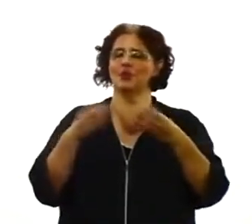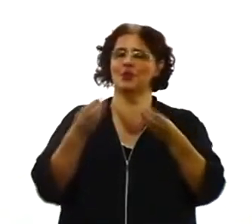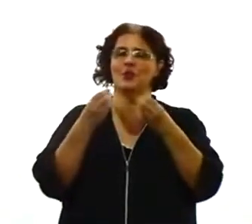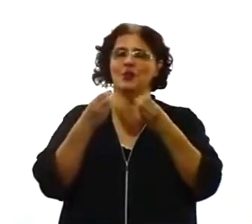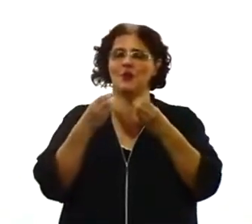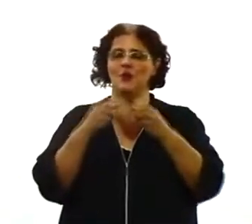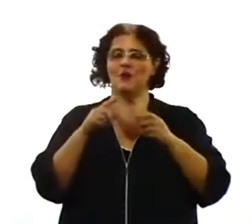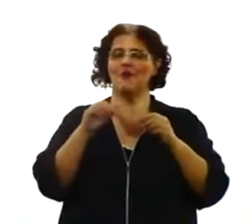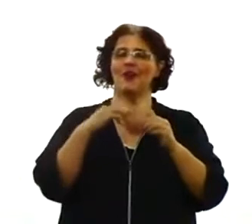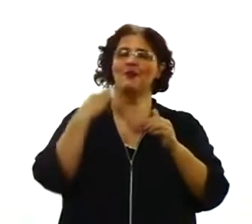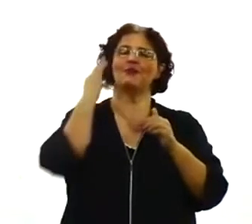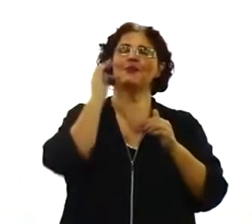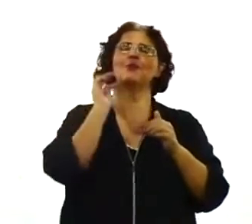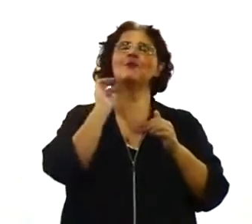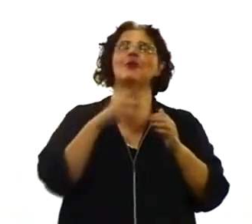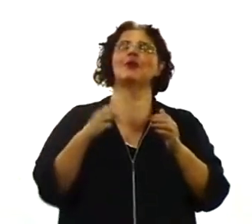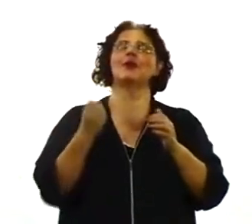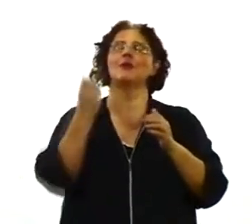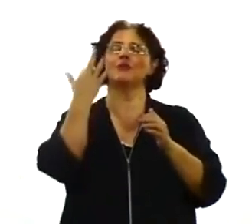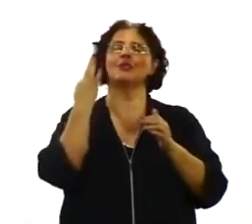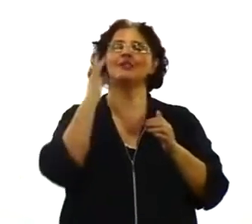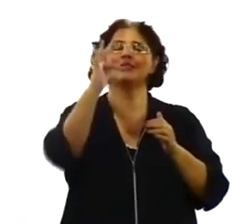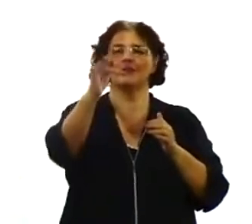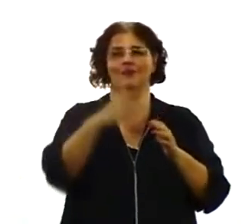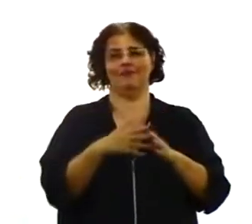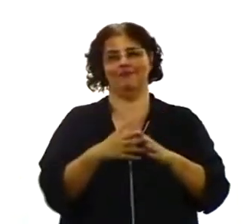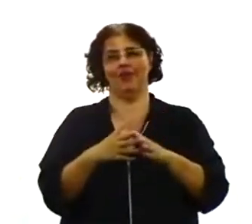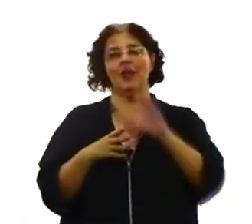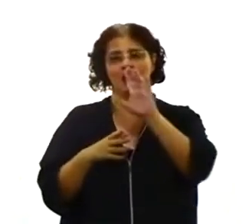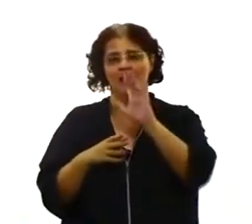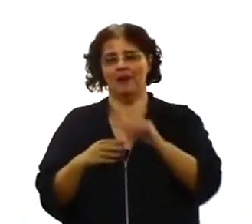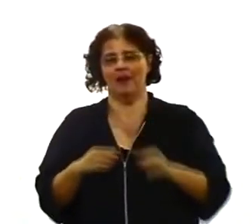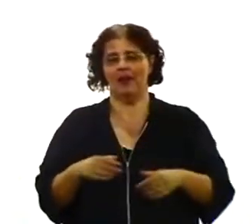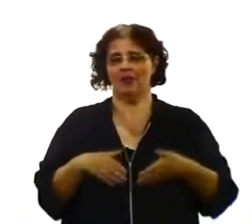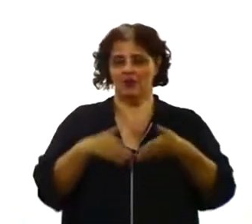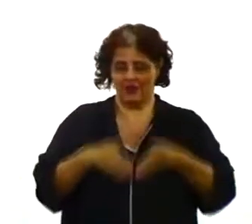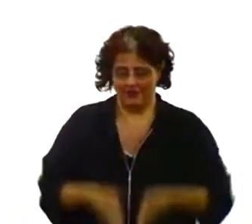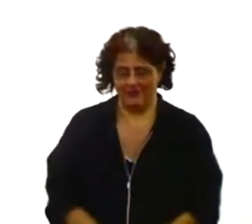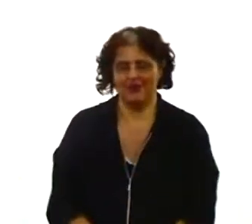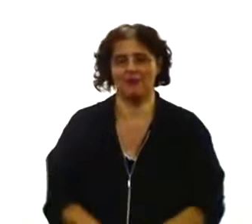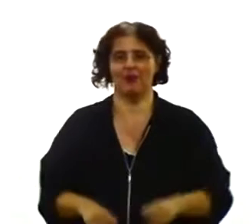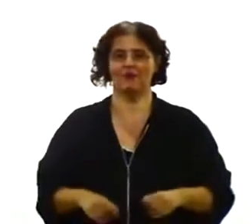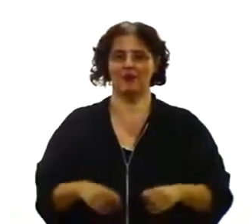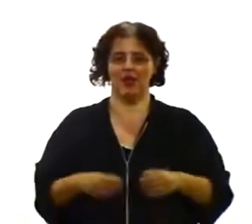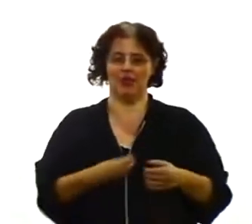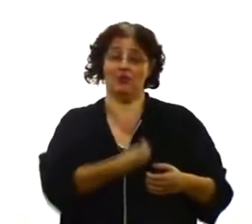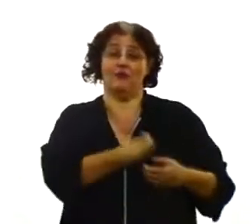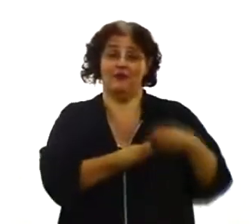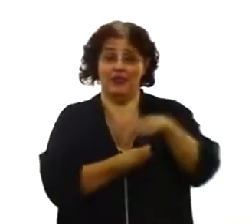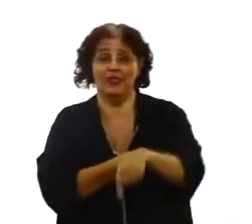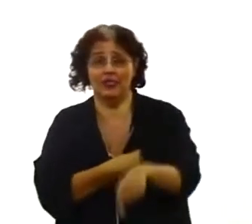vida ministerial, sua morte, sua ressurreição, sua